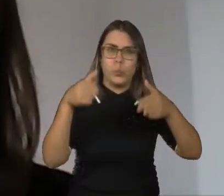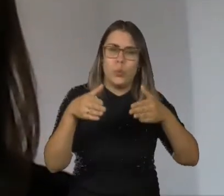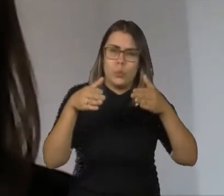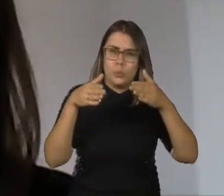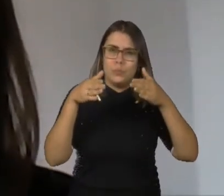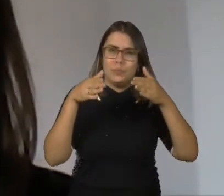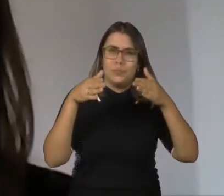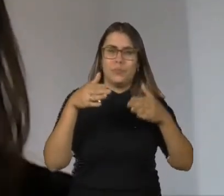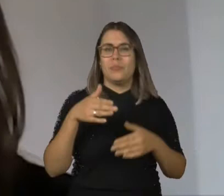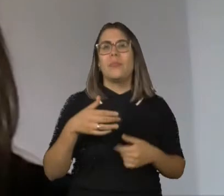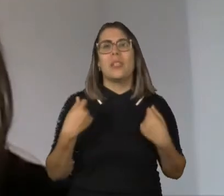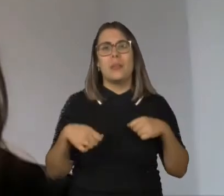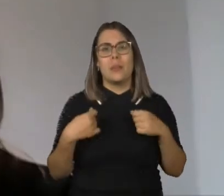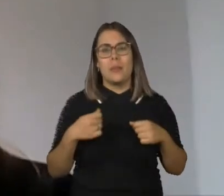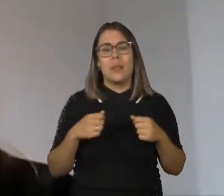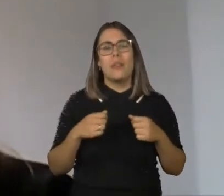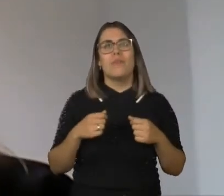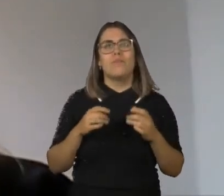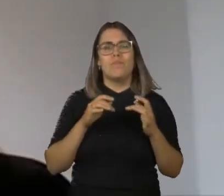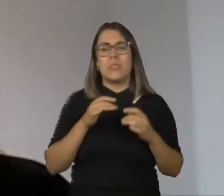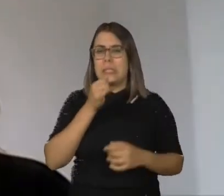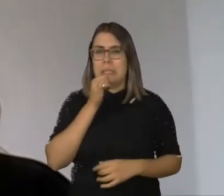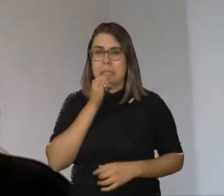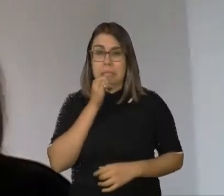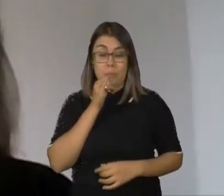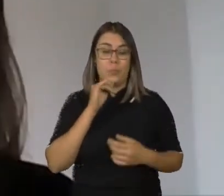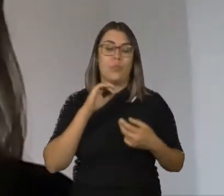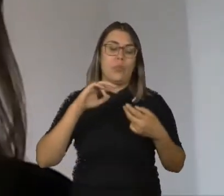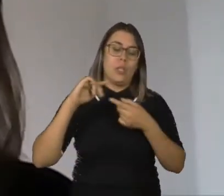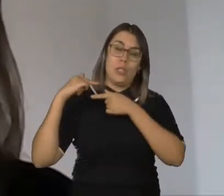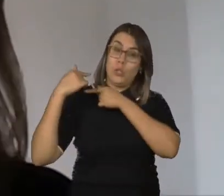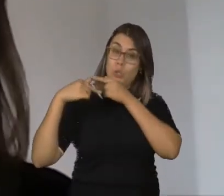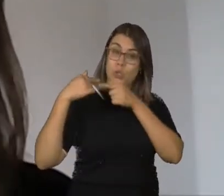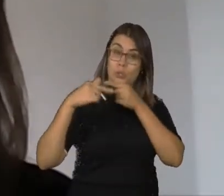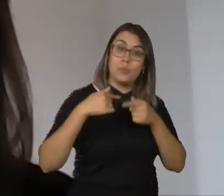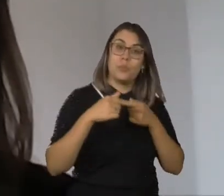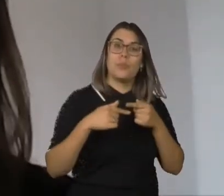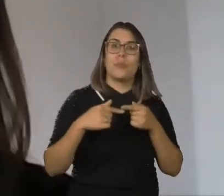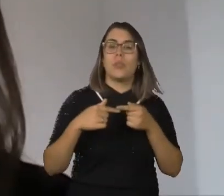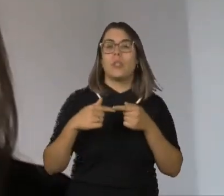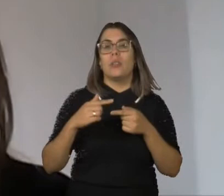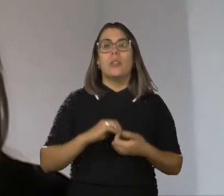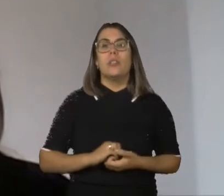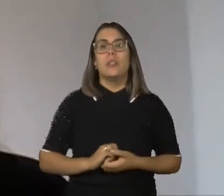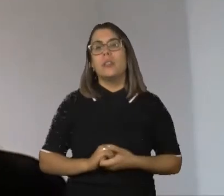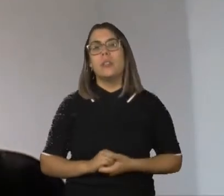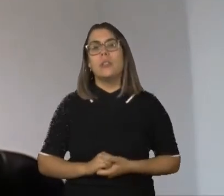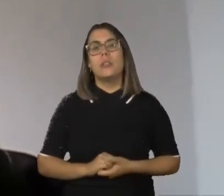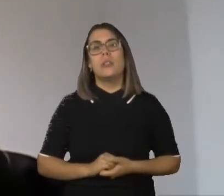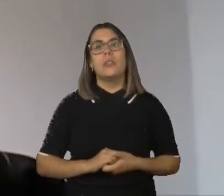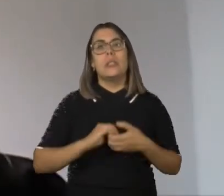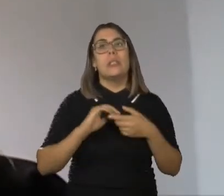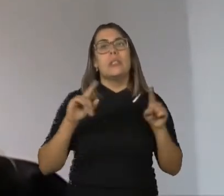a deficiência intelectual está associada a uma síndrome genética, como é o caso da síndrome de Down para esse individual, pode